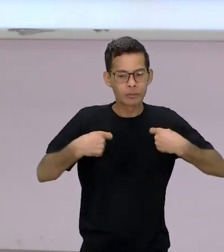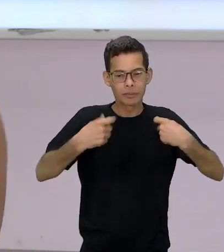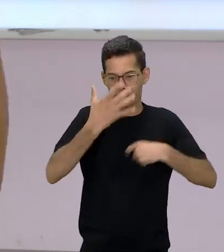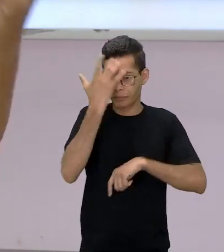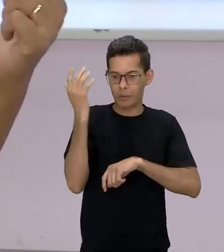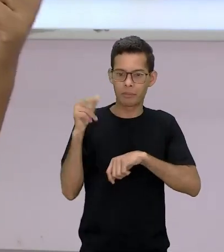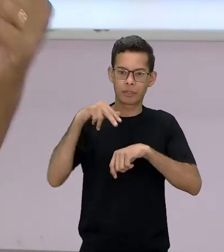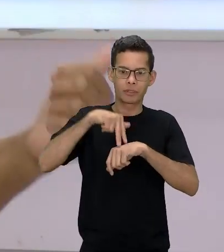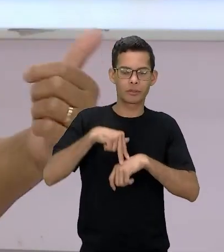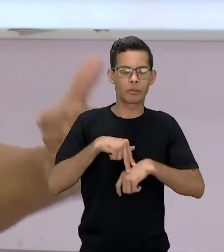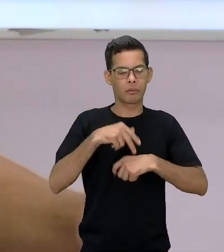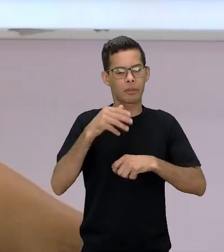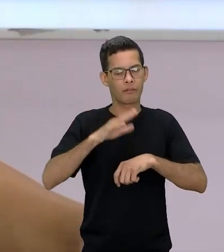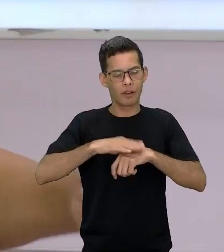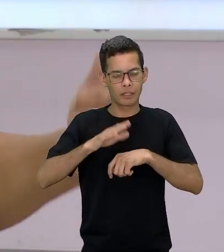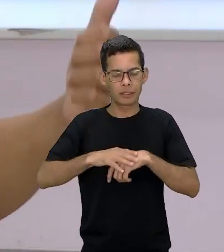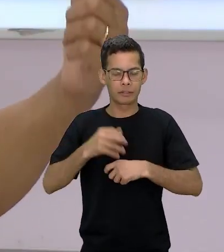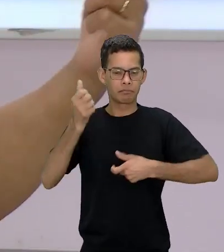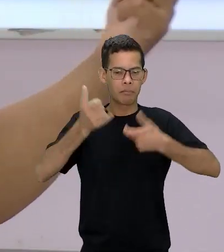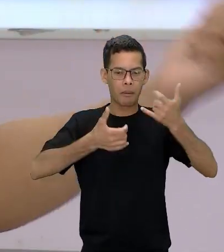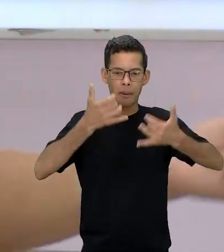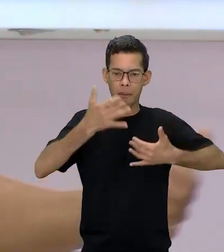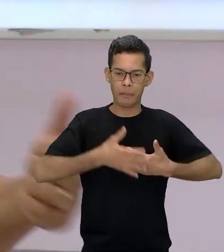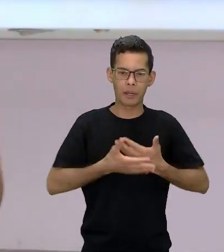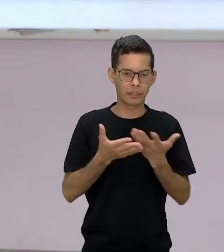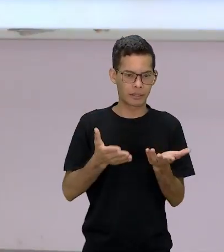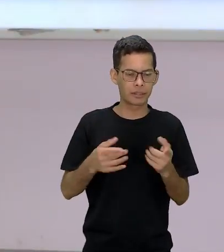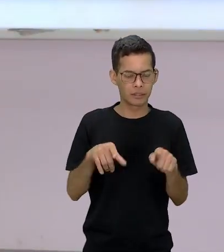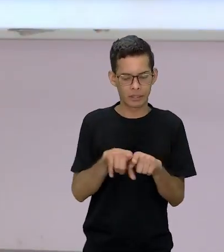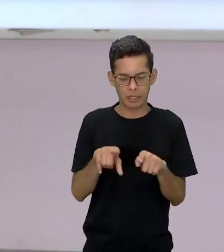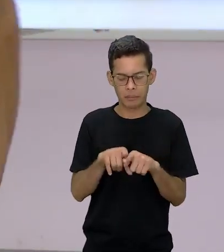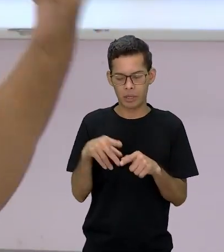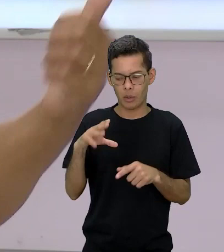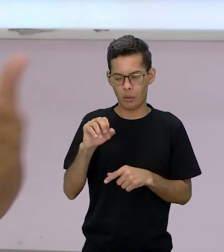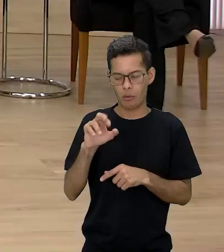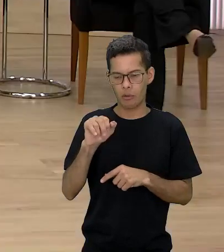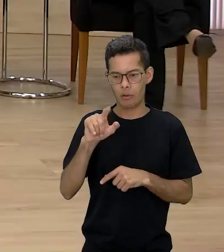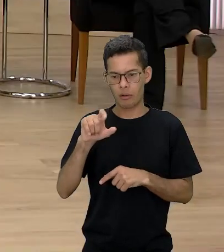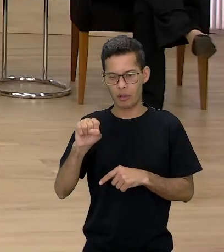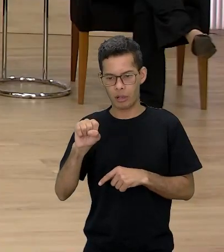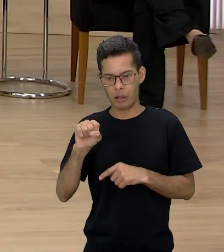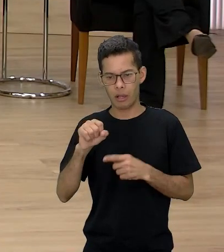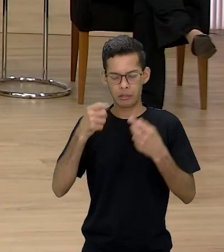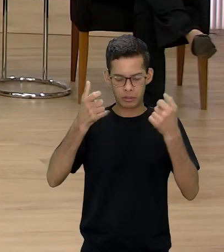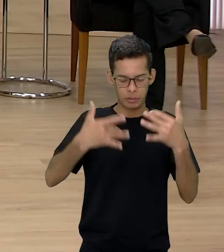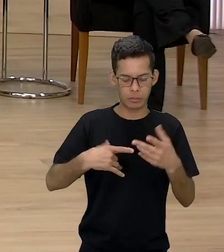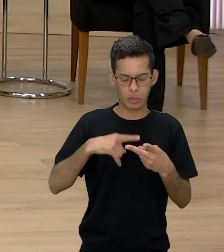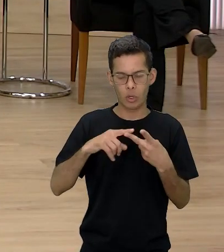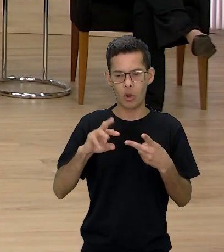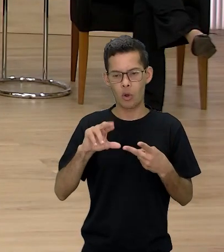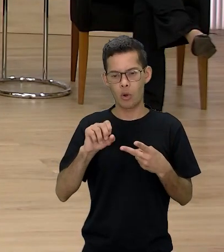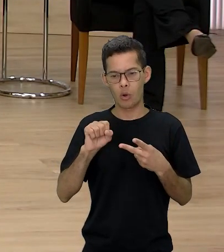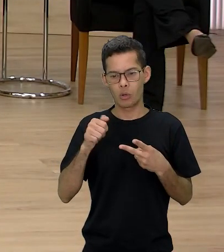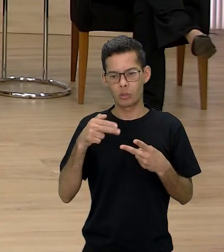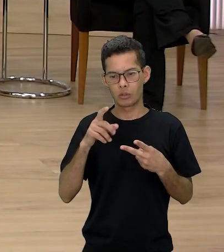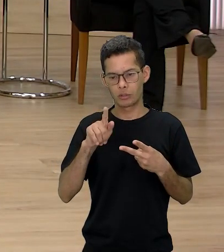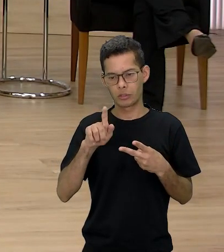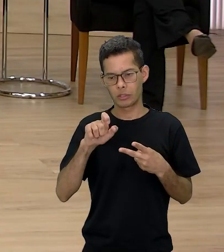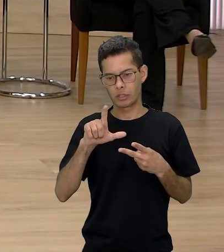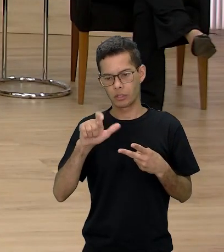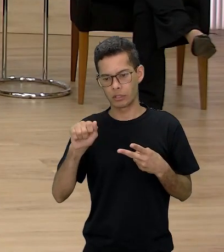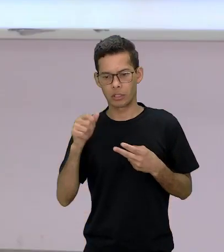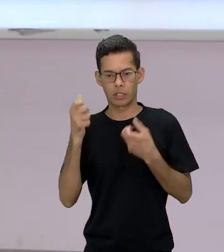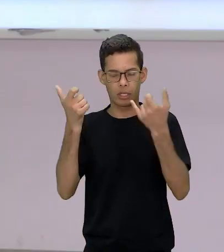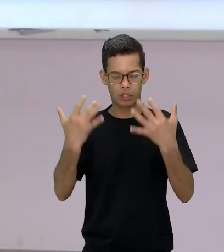aí quando o Carlos trouxe a professora Rosângela estamos aí gritando mesmo porque